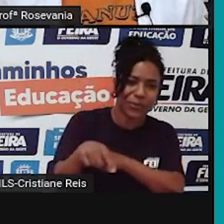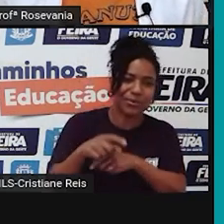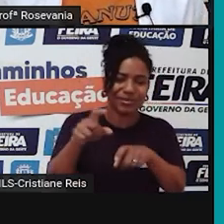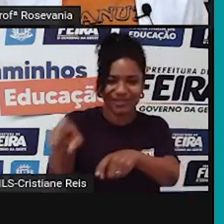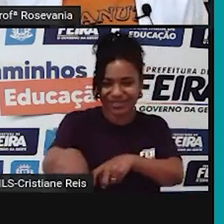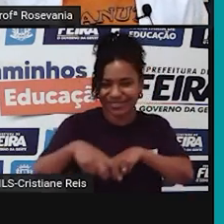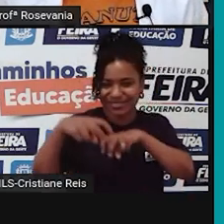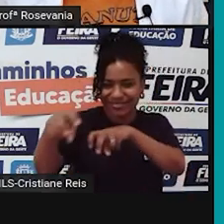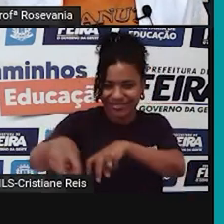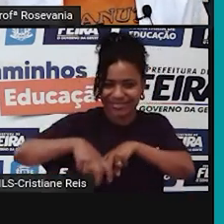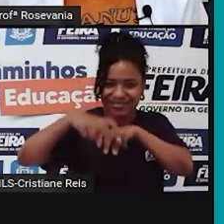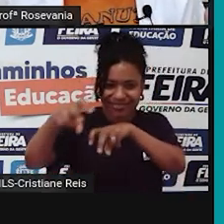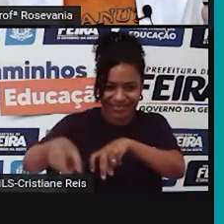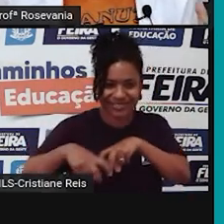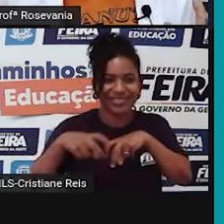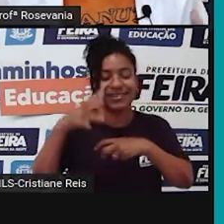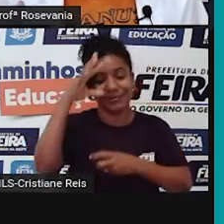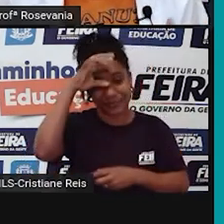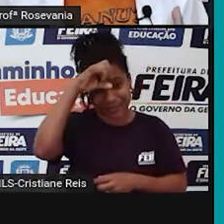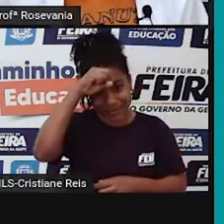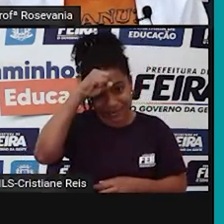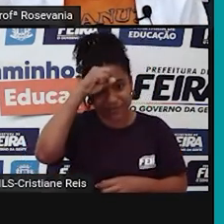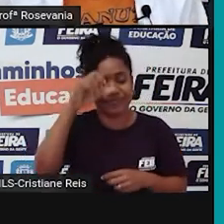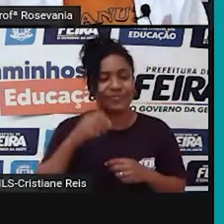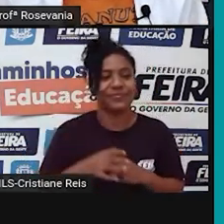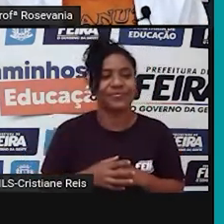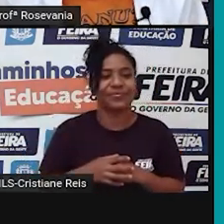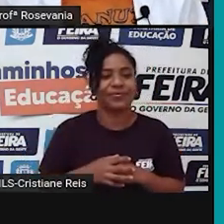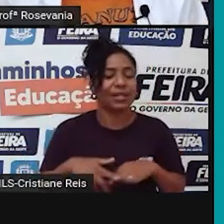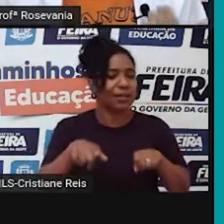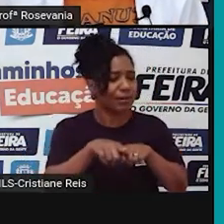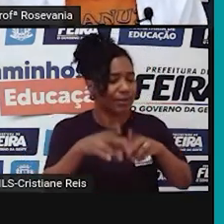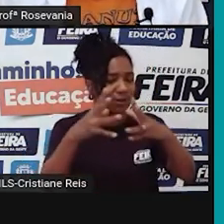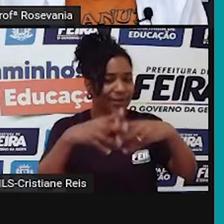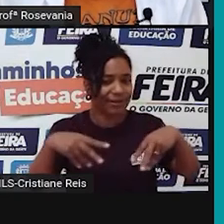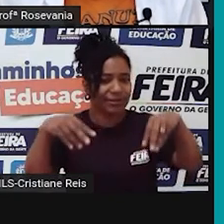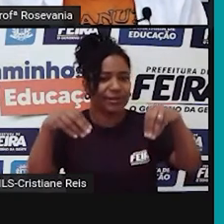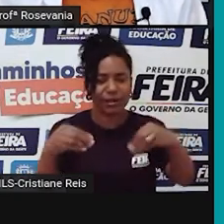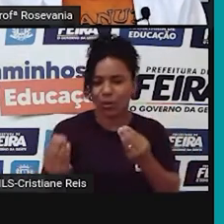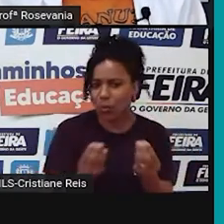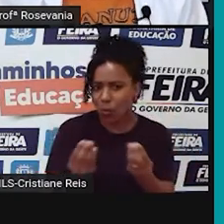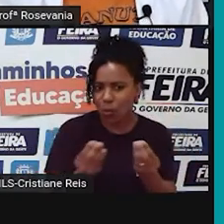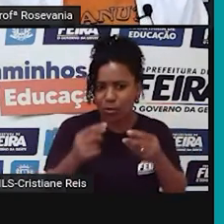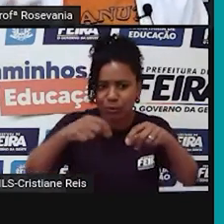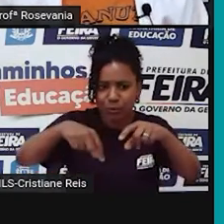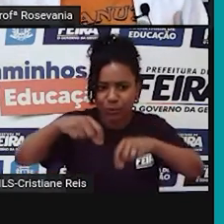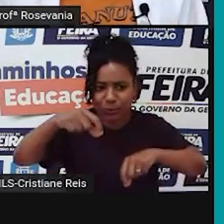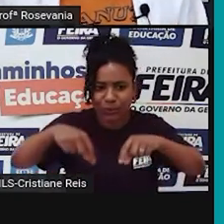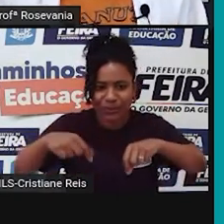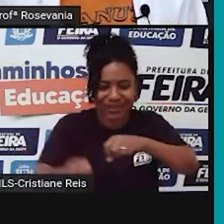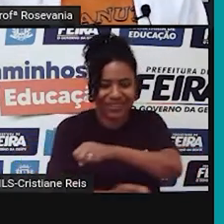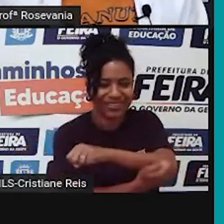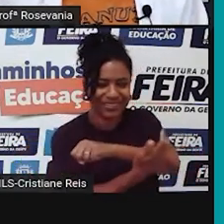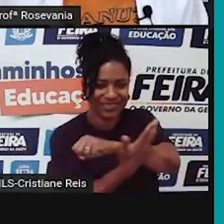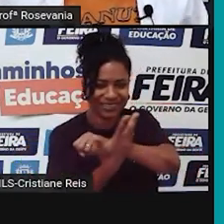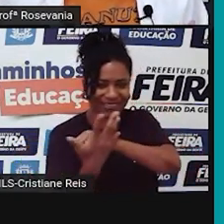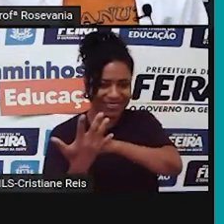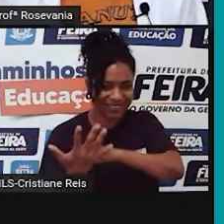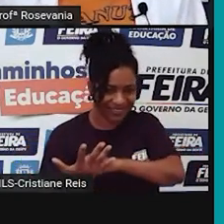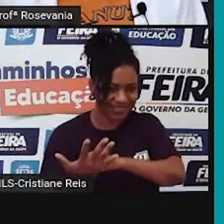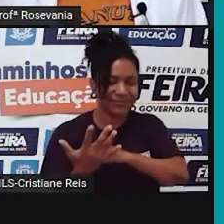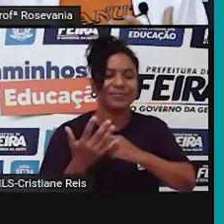foi essa questão do trabalho com a terra que a gente também não tinha. Depois vieram os povos